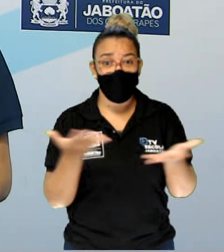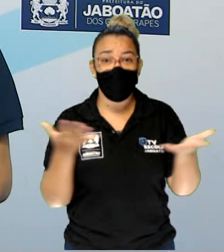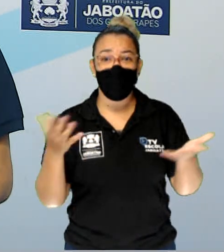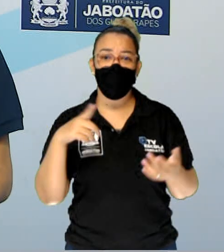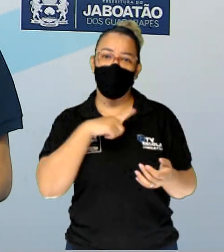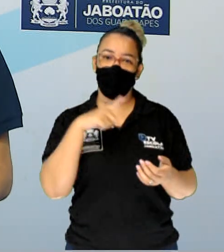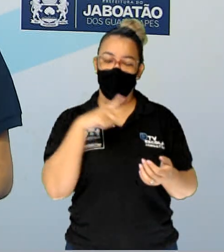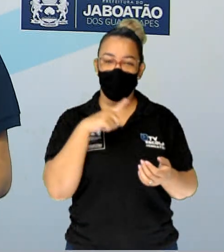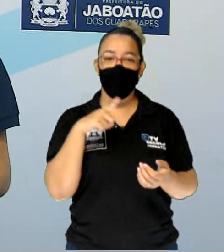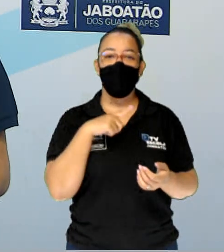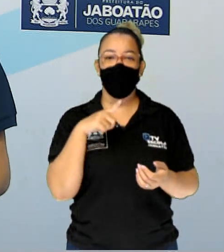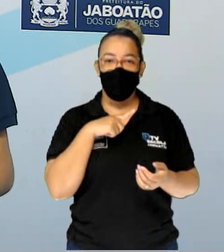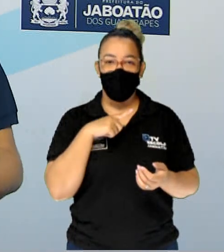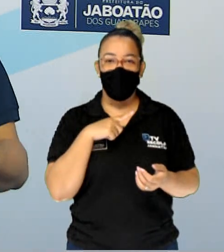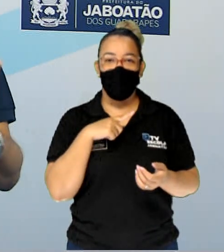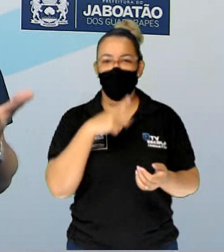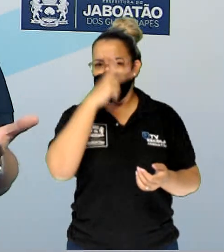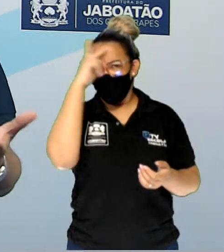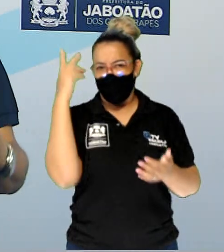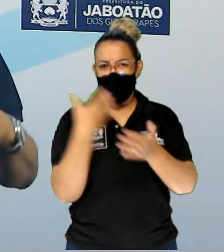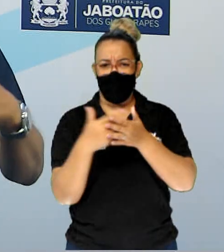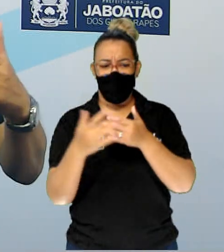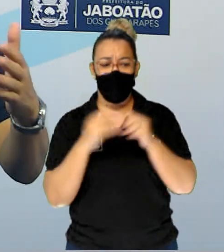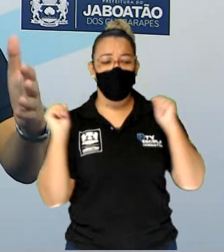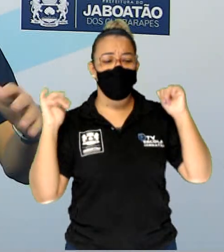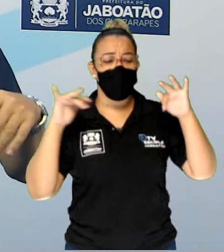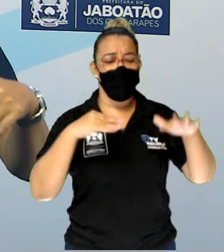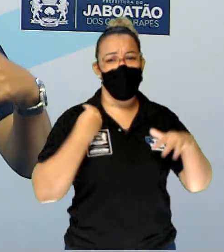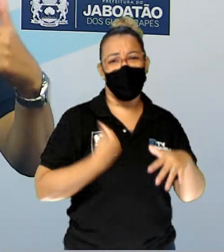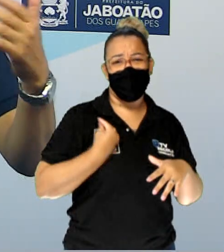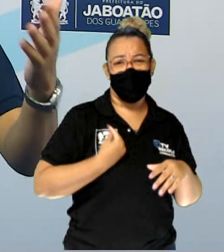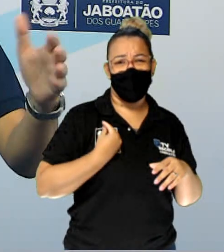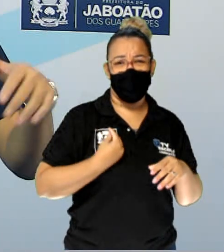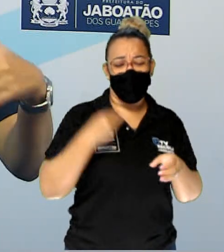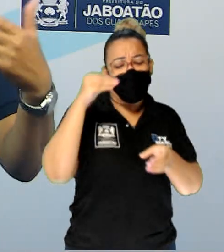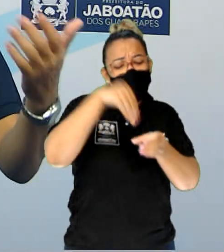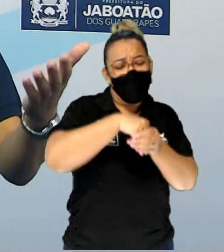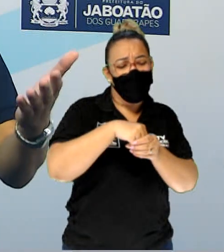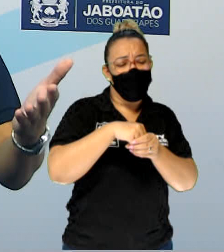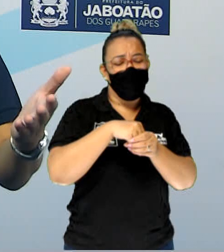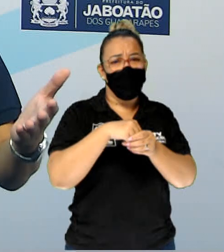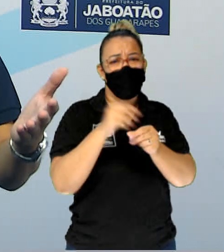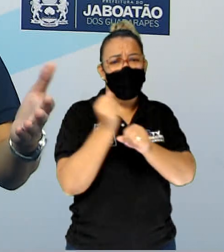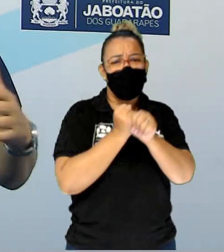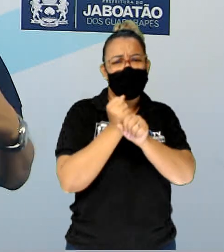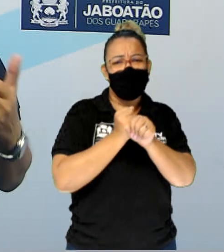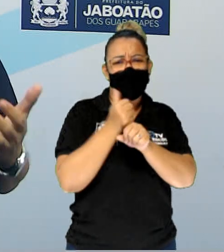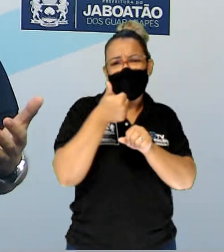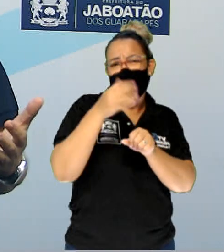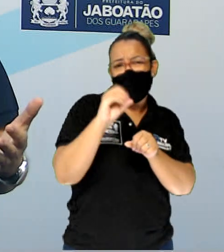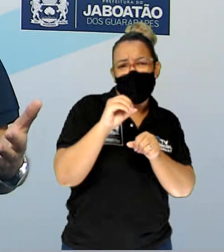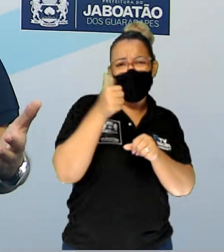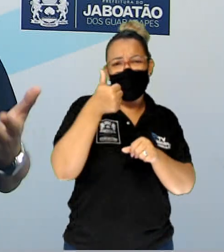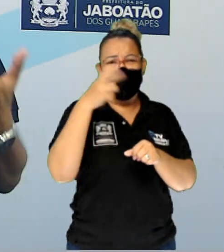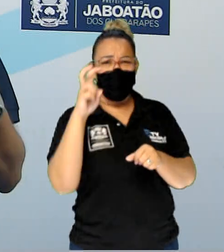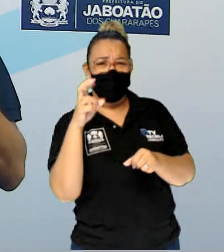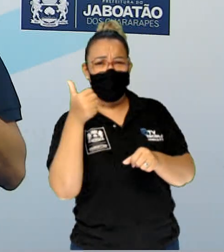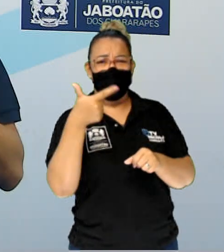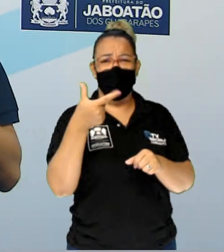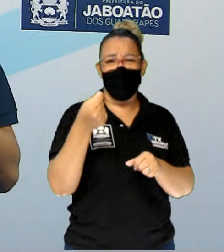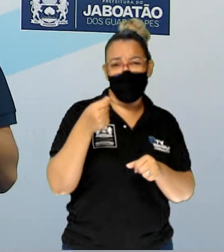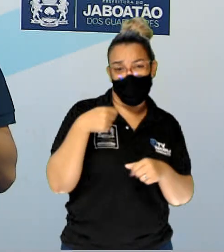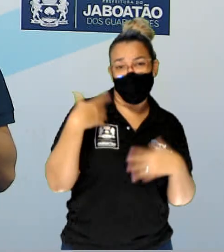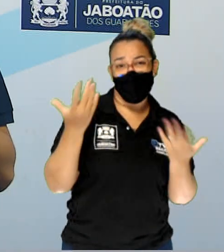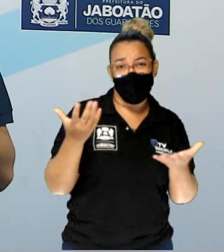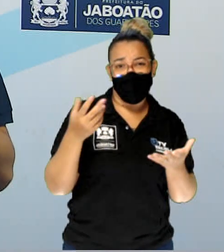devolutas. Então, alguém chega e ocupa, passa 10 anos, 15 anos, 20 anos, então ninguém aparece, aquela pessoa acaba